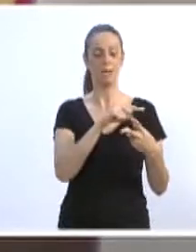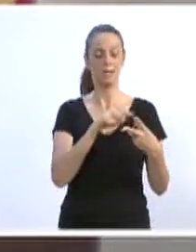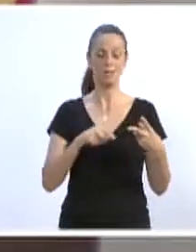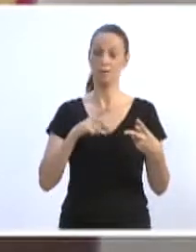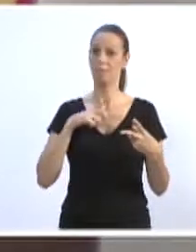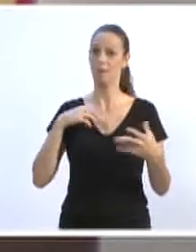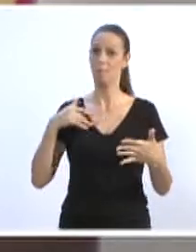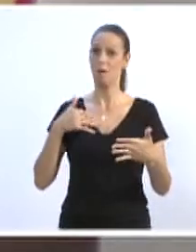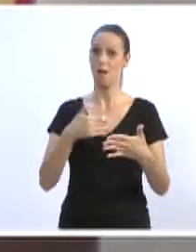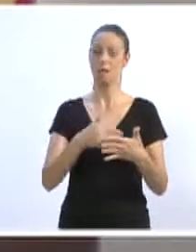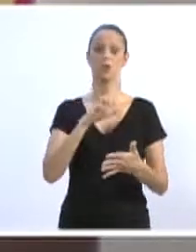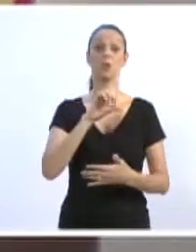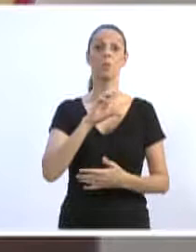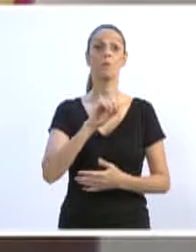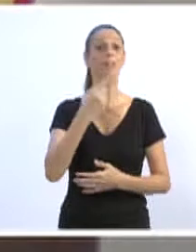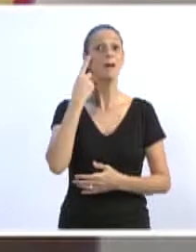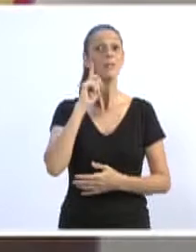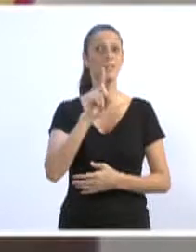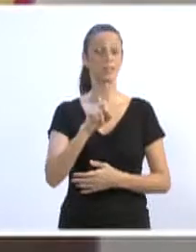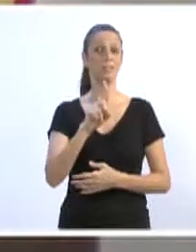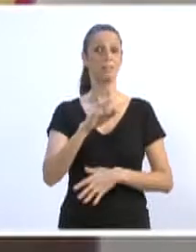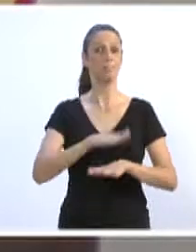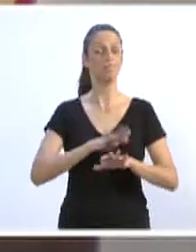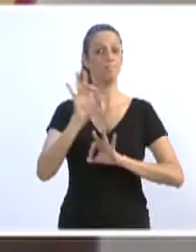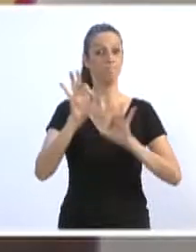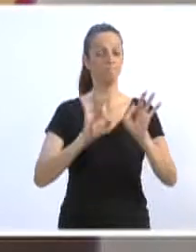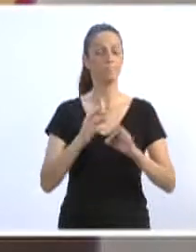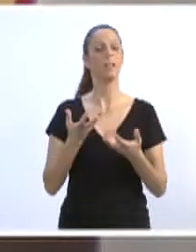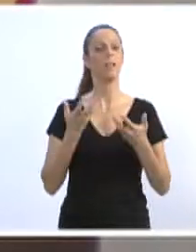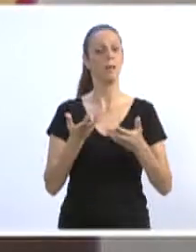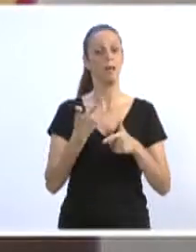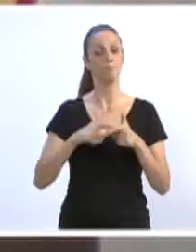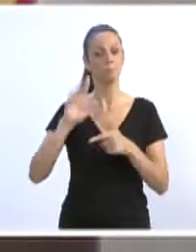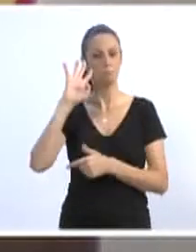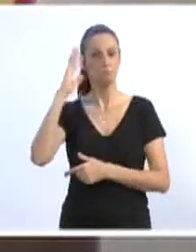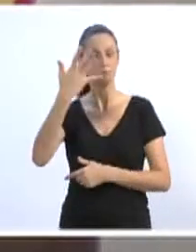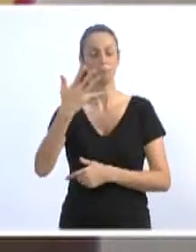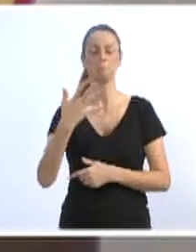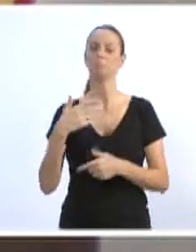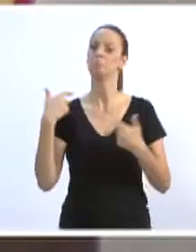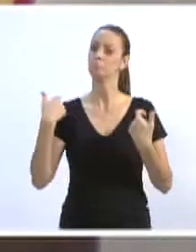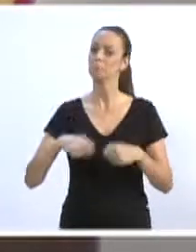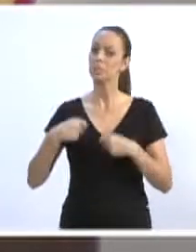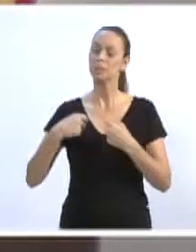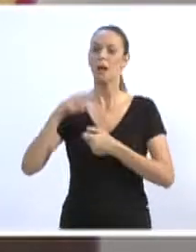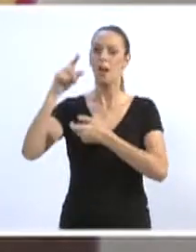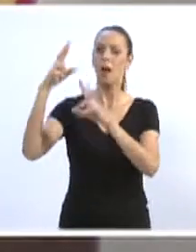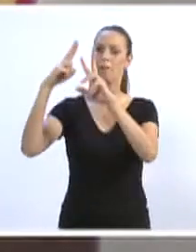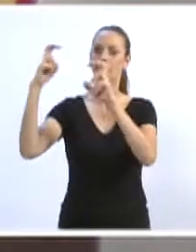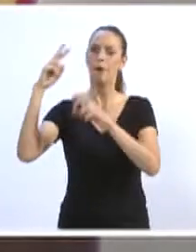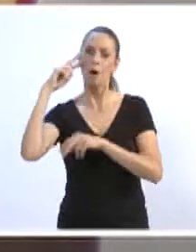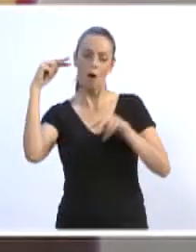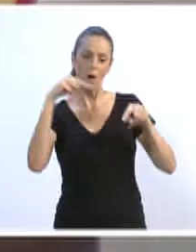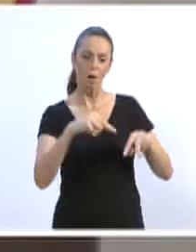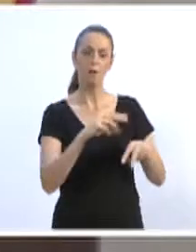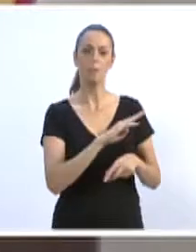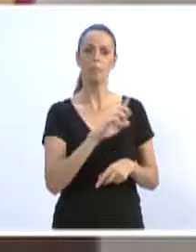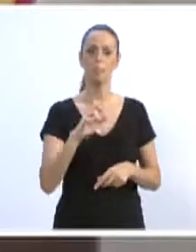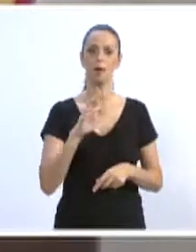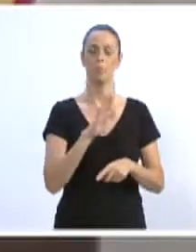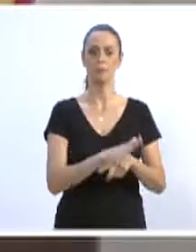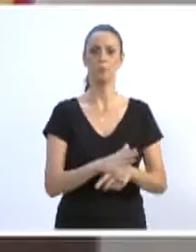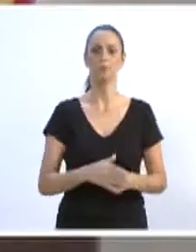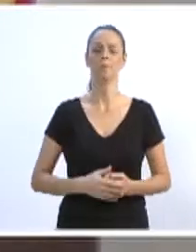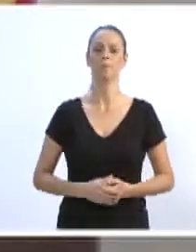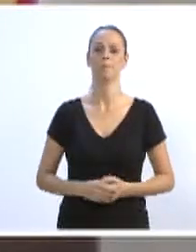eles, 90 dias. 90 dias nós queremos solução, Blumenau precisa de se olhar. E é dessa forma que nós vamos fazer a nossa parte. E